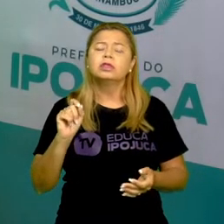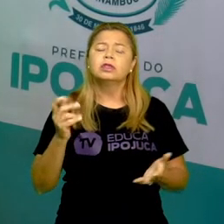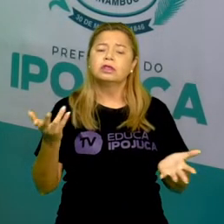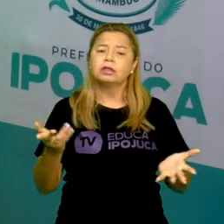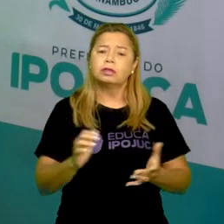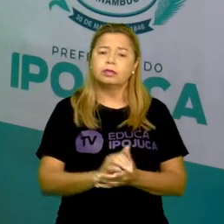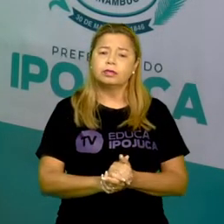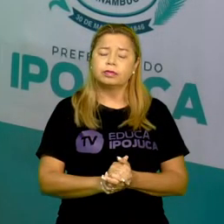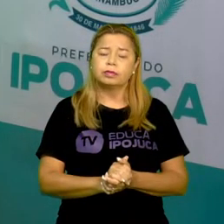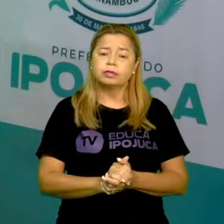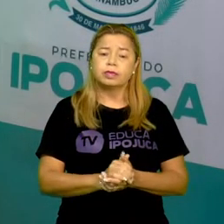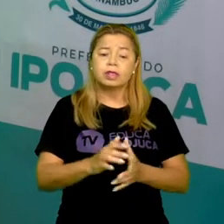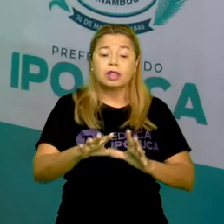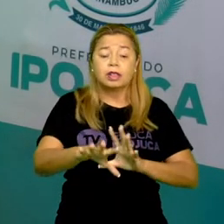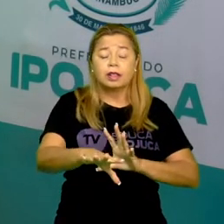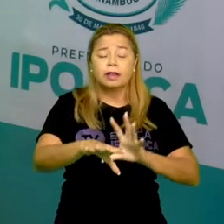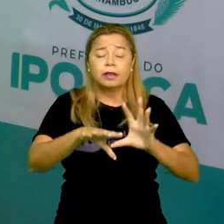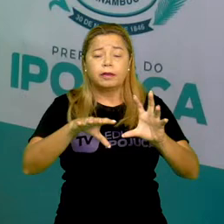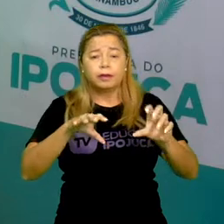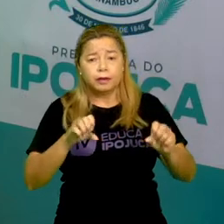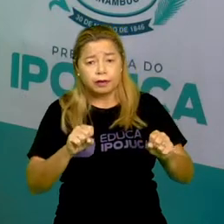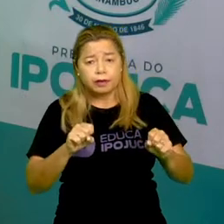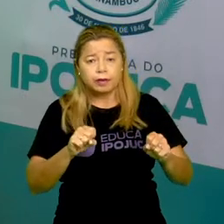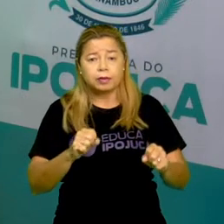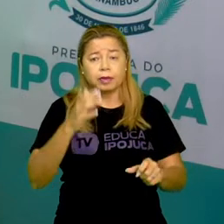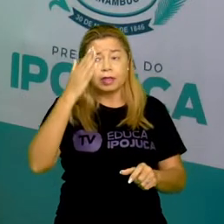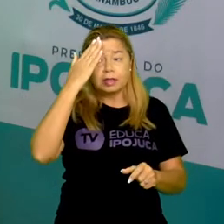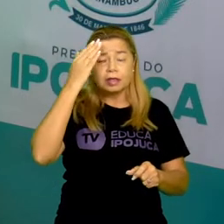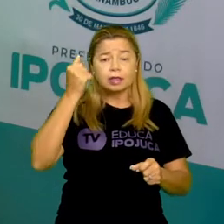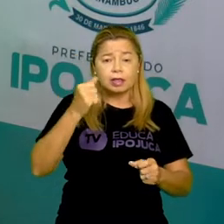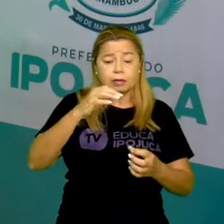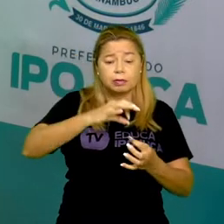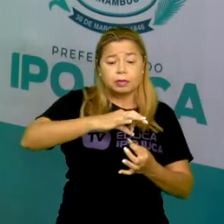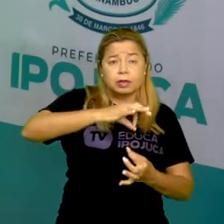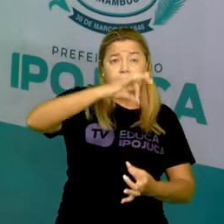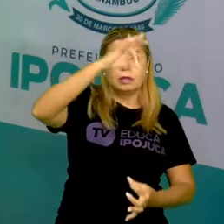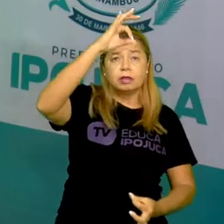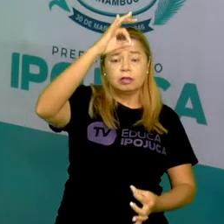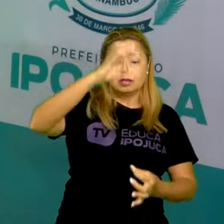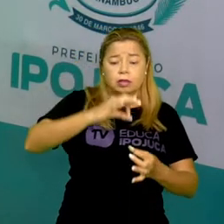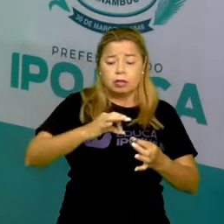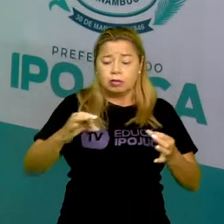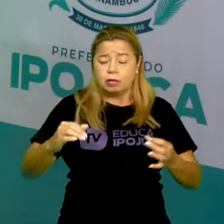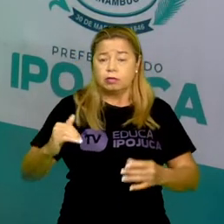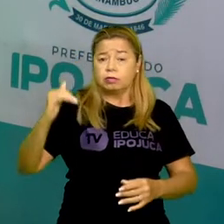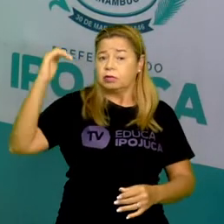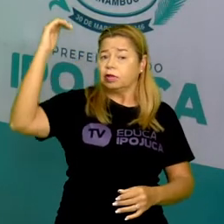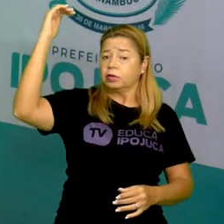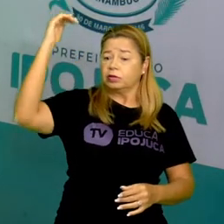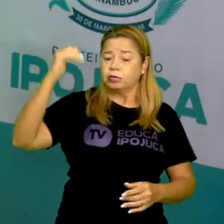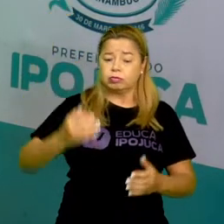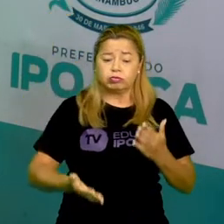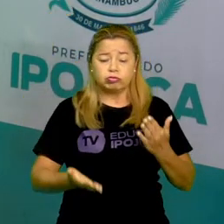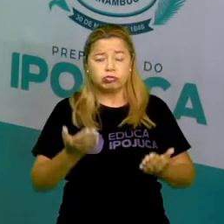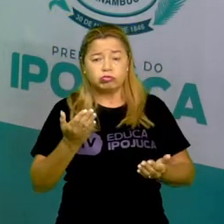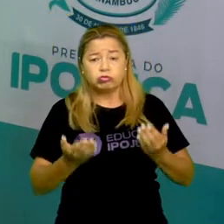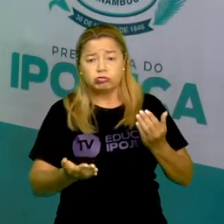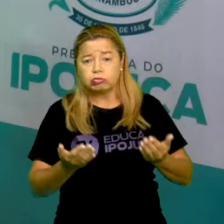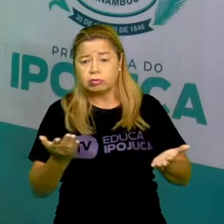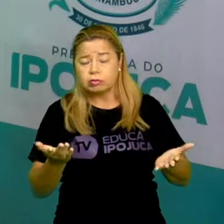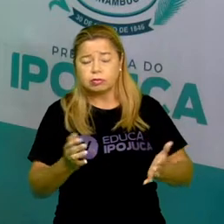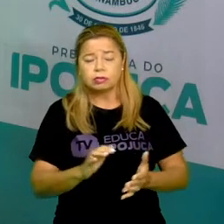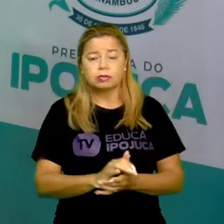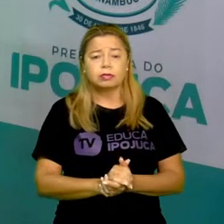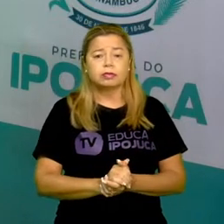É a forma de medir uma determinada grandeza. Tá certo? Então, vamos